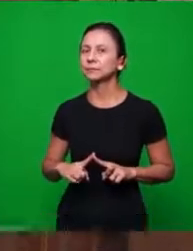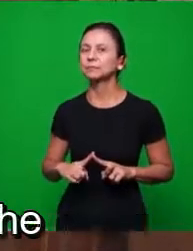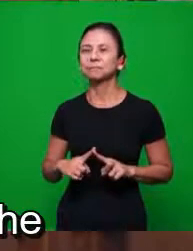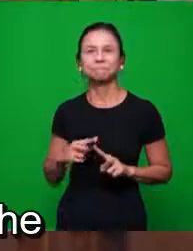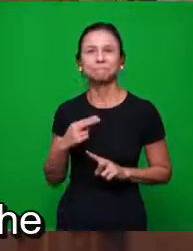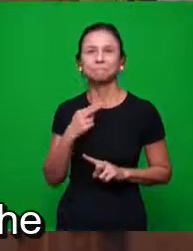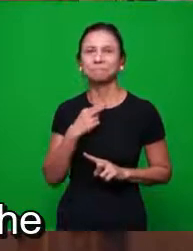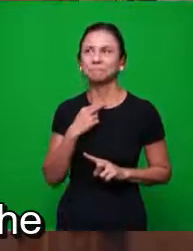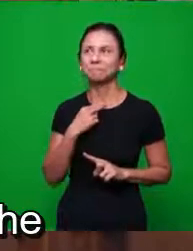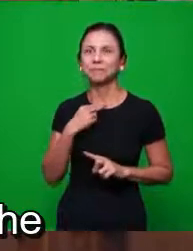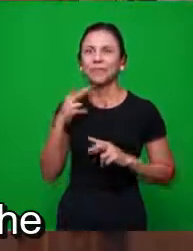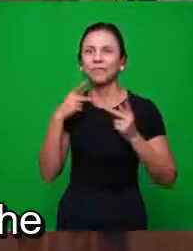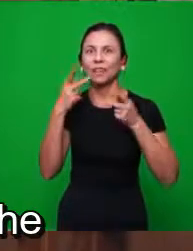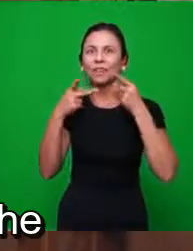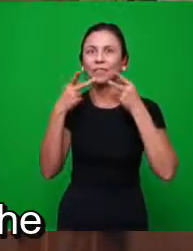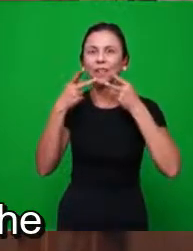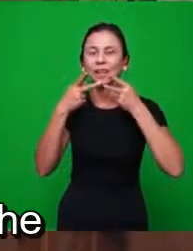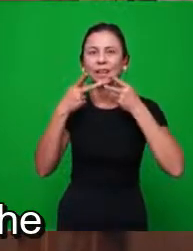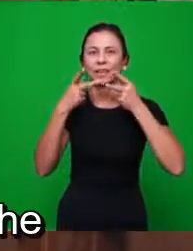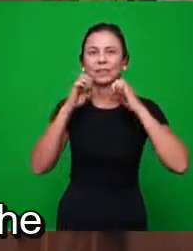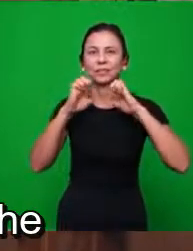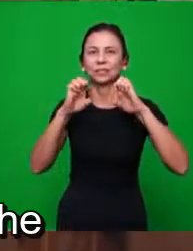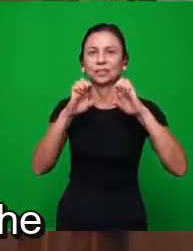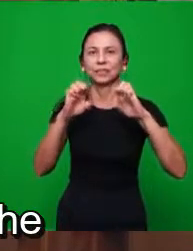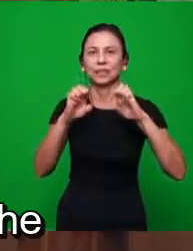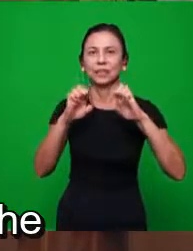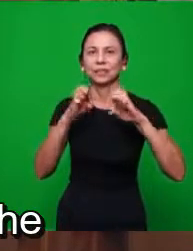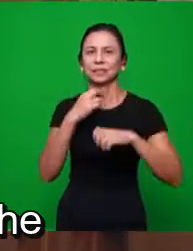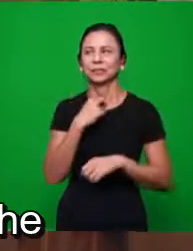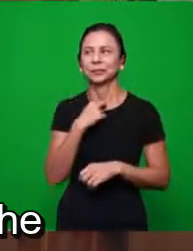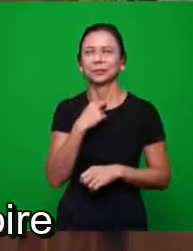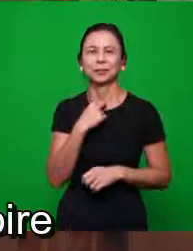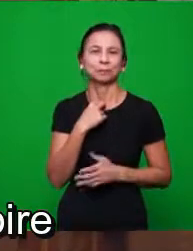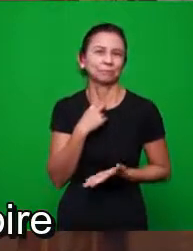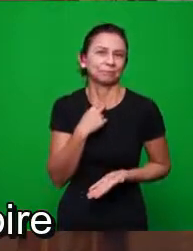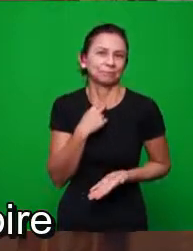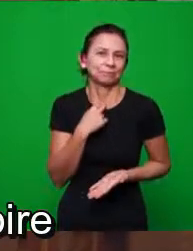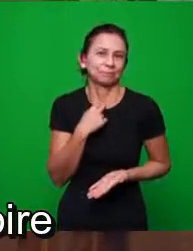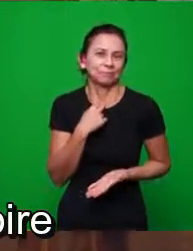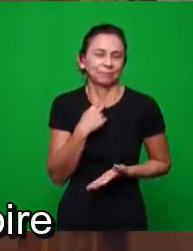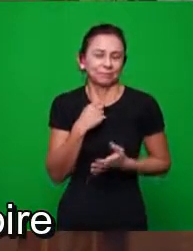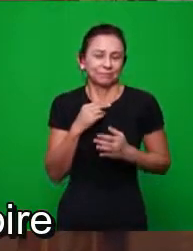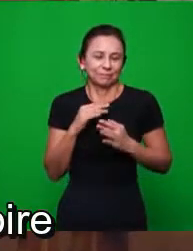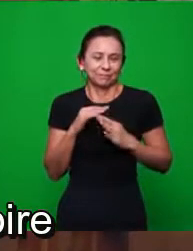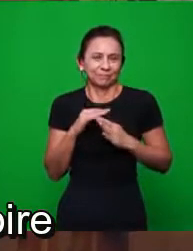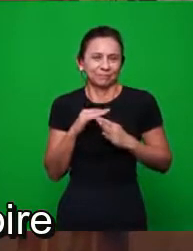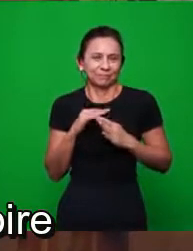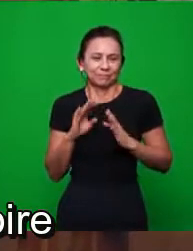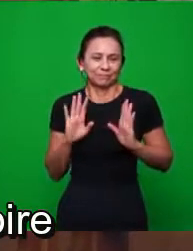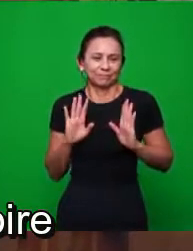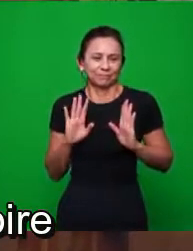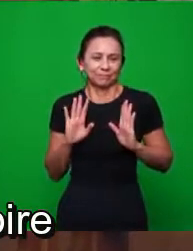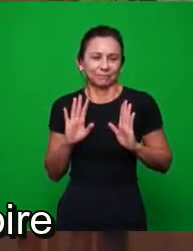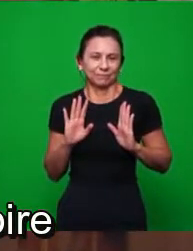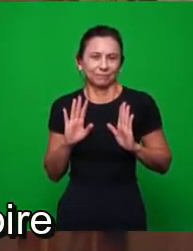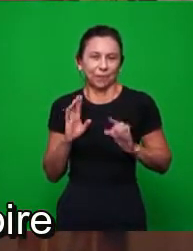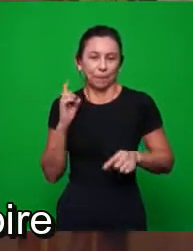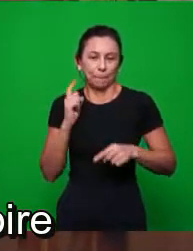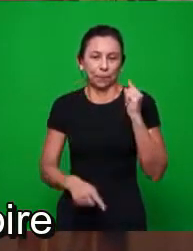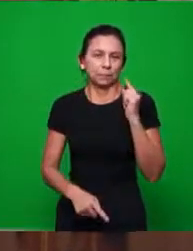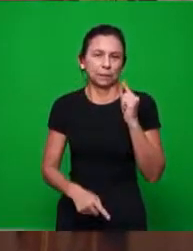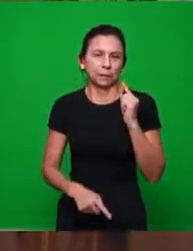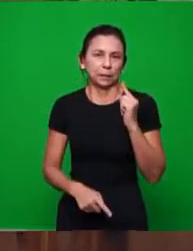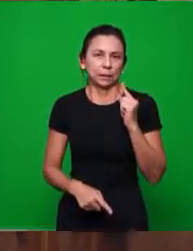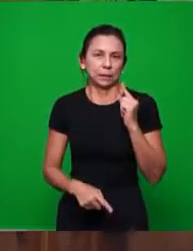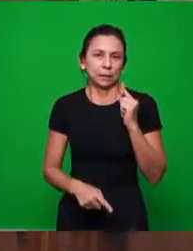ela não podia mais oralmente, não podia falar nada. Ela não podia, porque ela estava inibida, ela estava proibida pelo Império